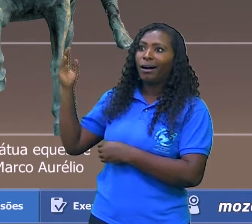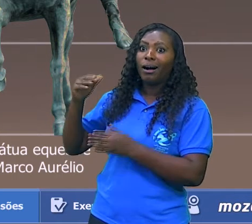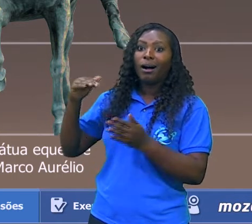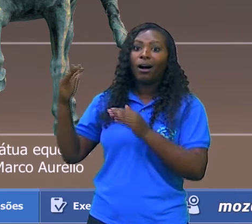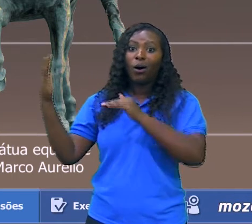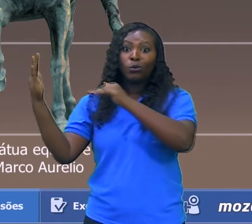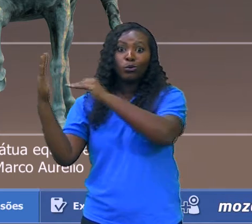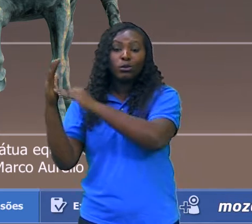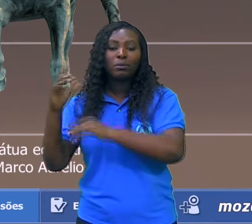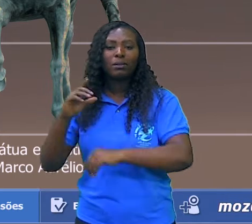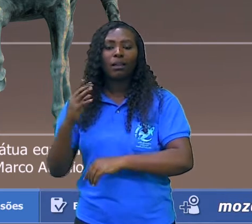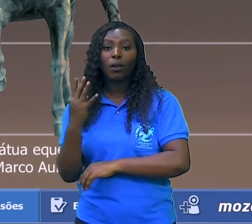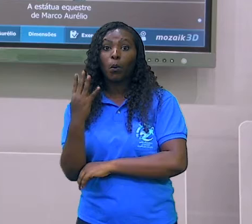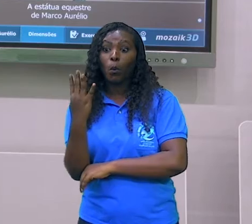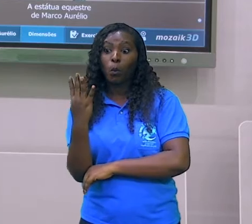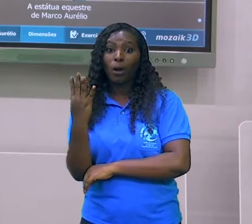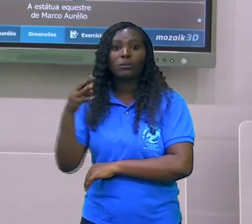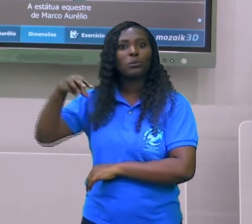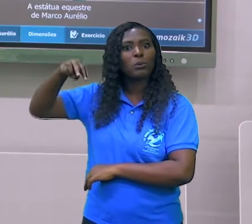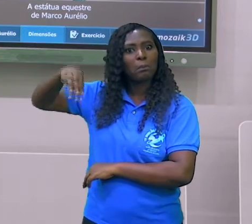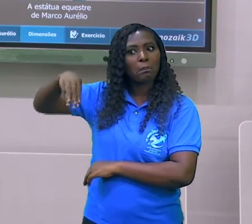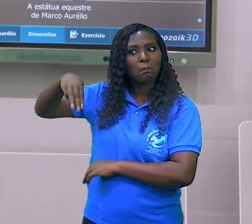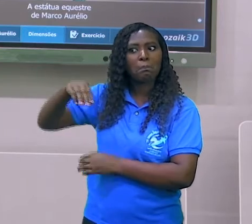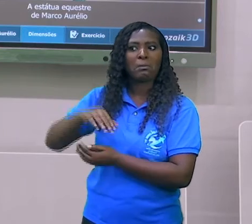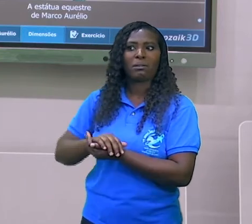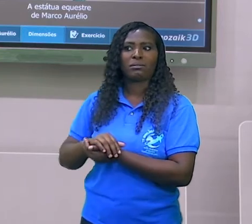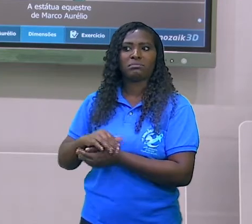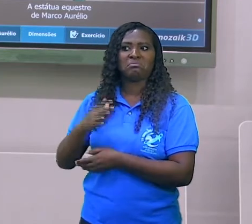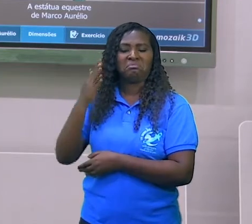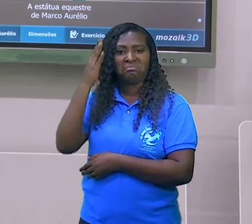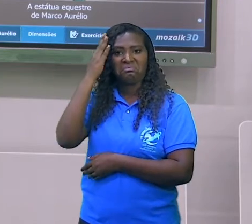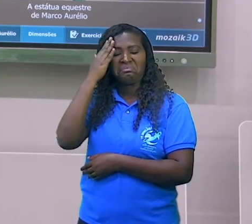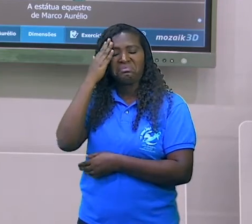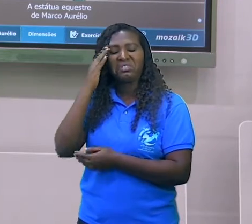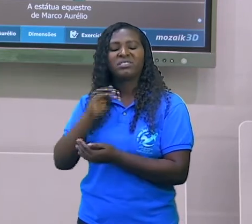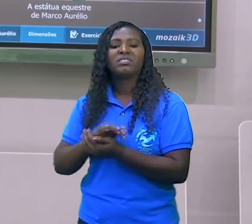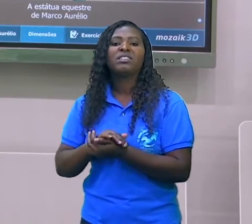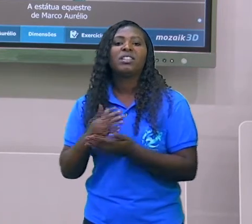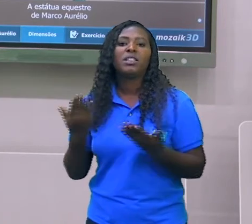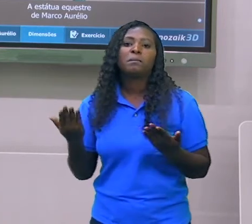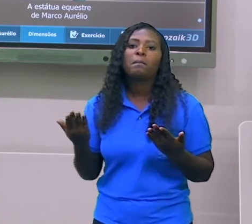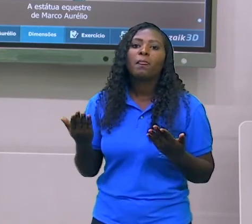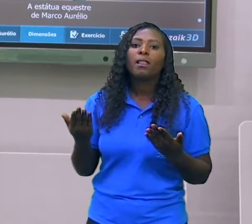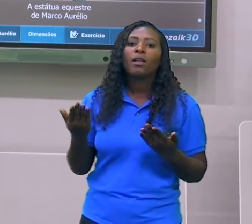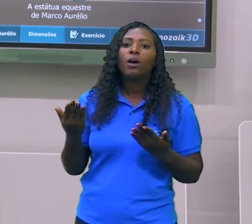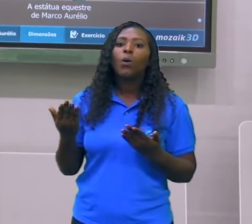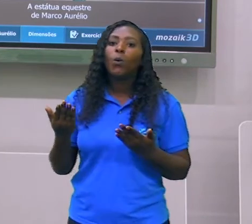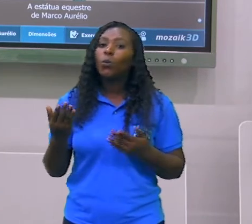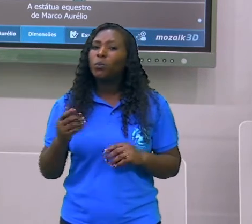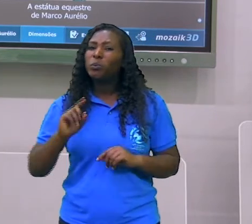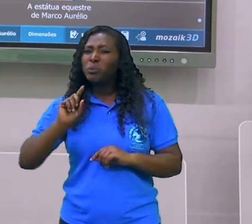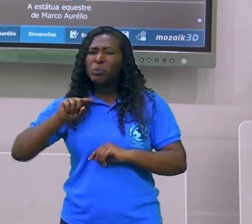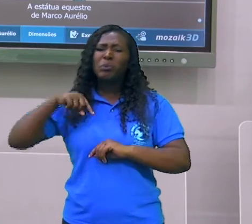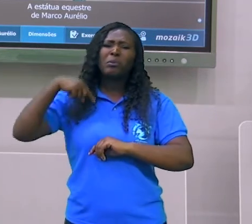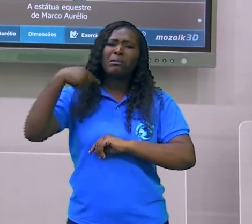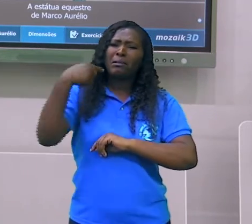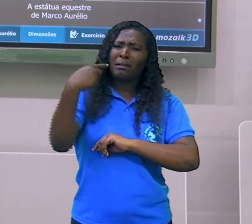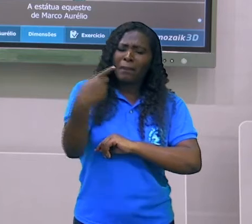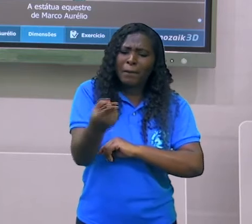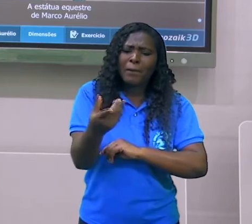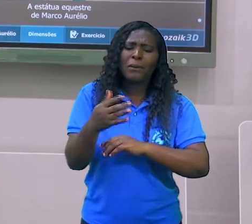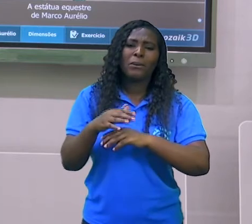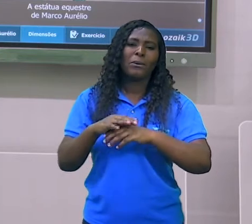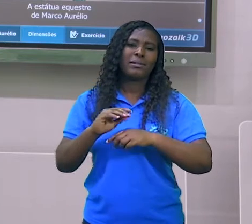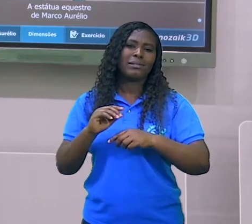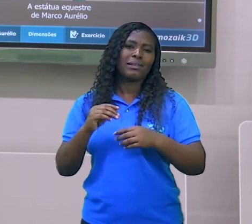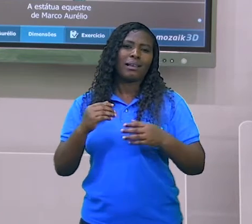metros, 1,53 metros, né? A Vênus de Médici. Após um longo período de profusão da cultura